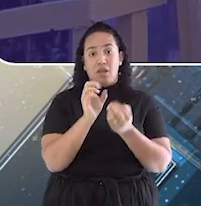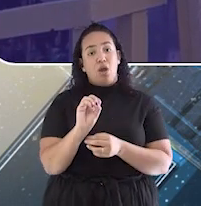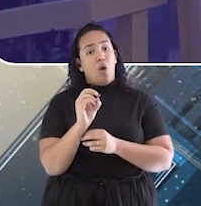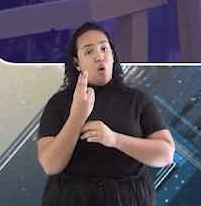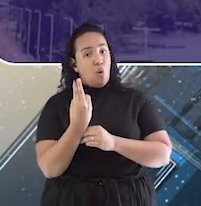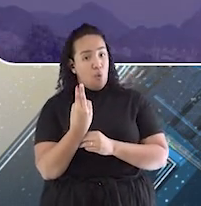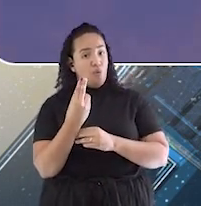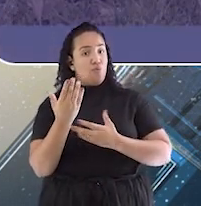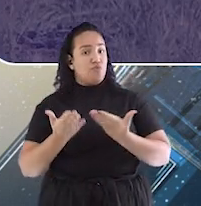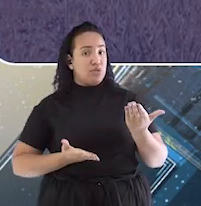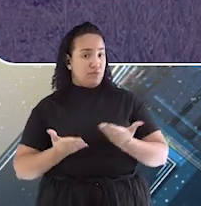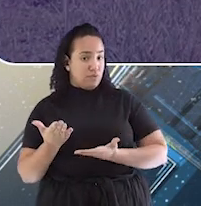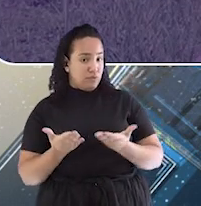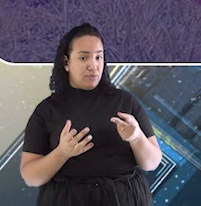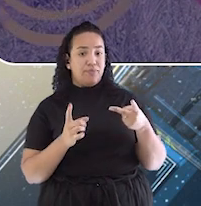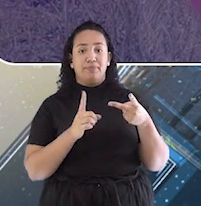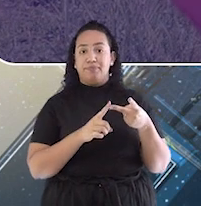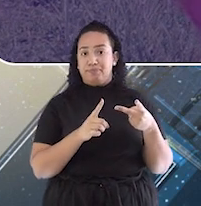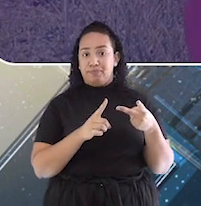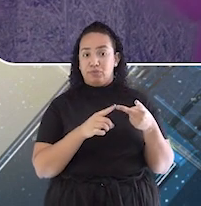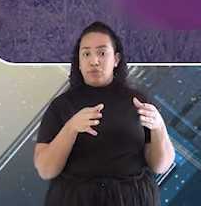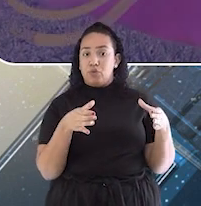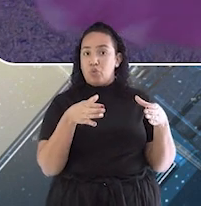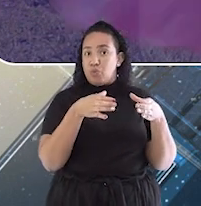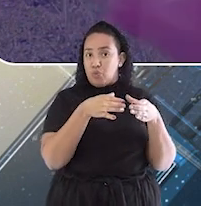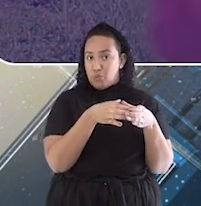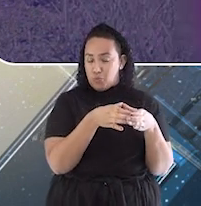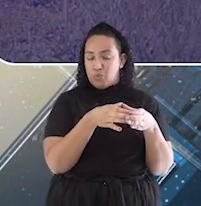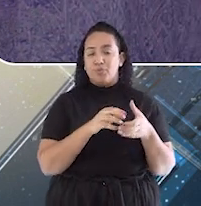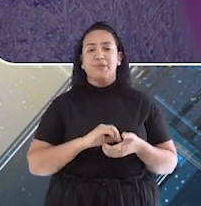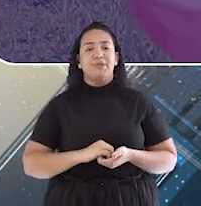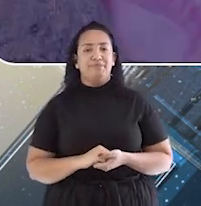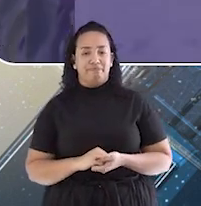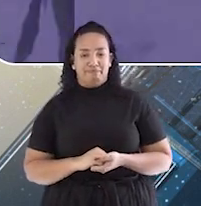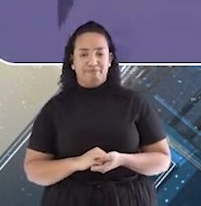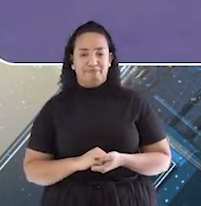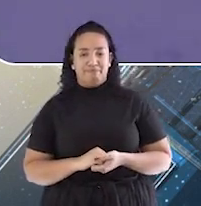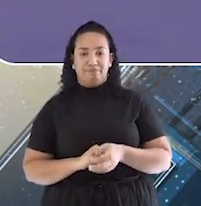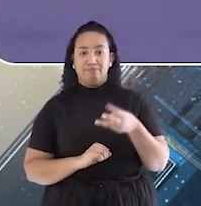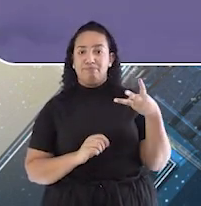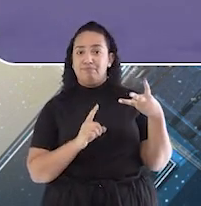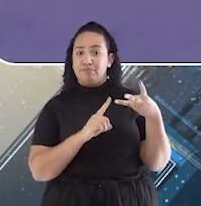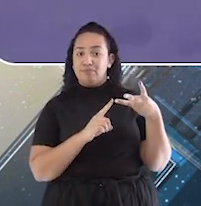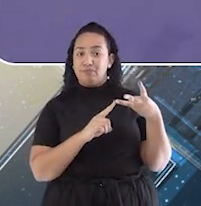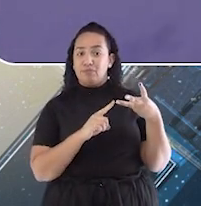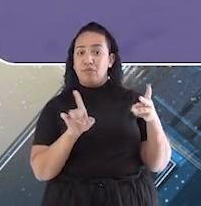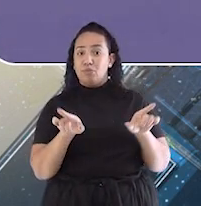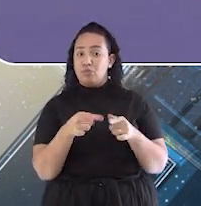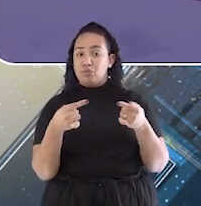Composição ou conjunto Gospel